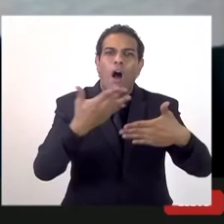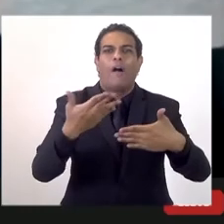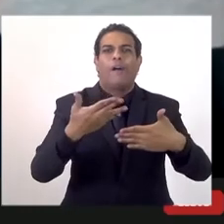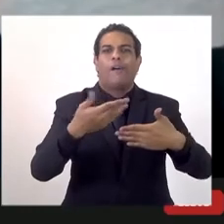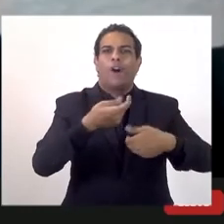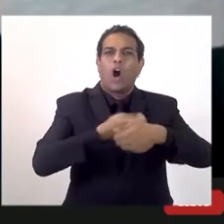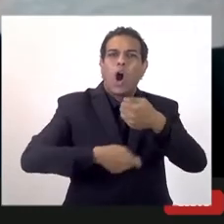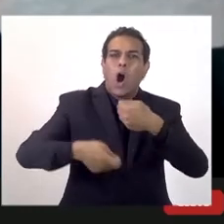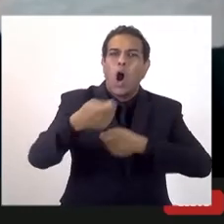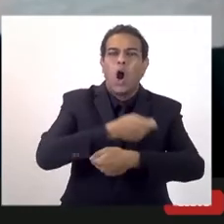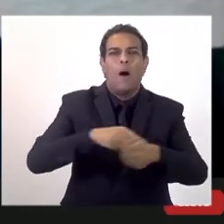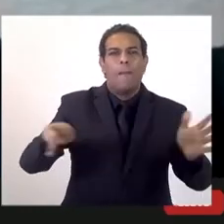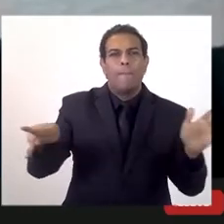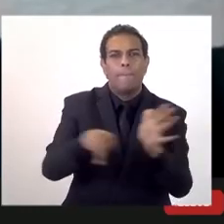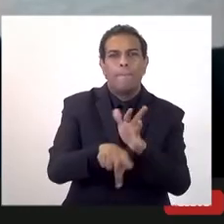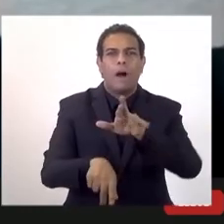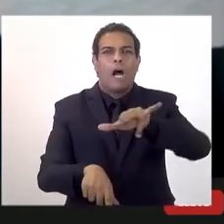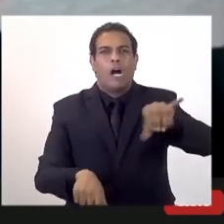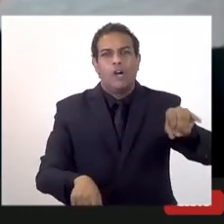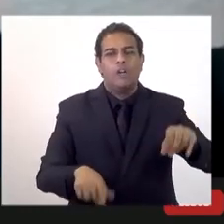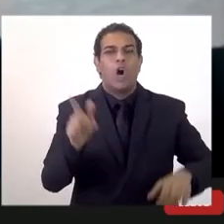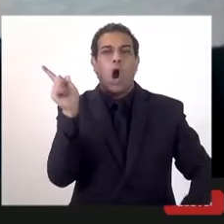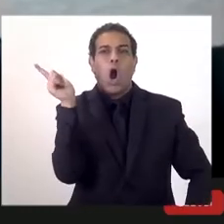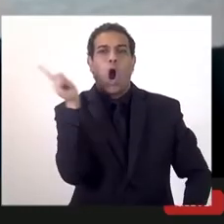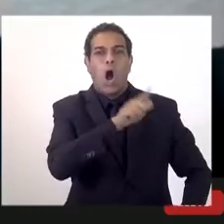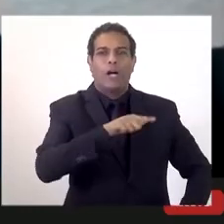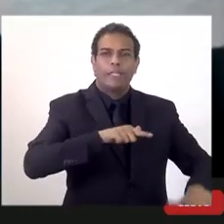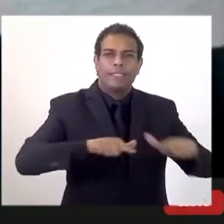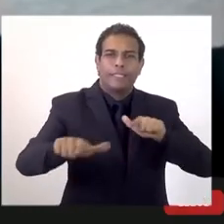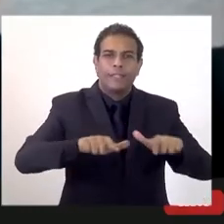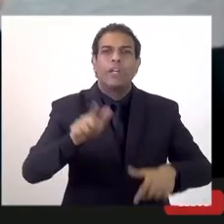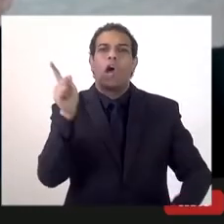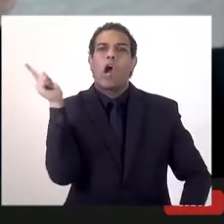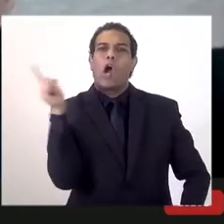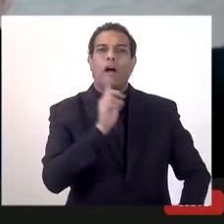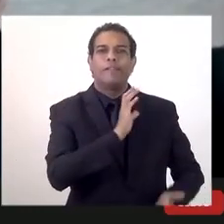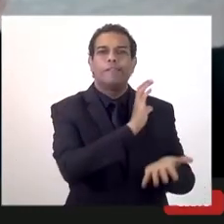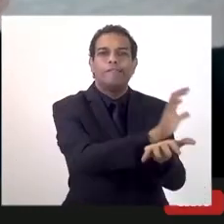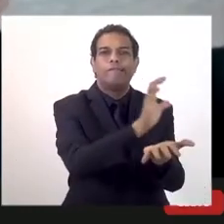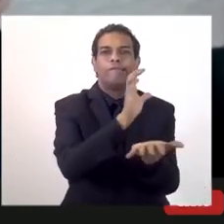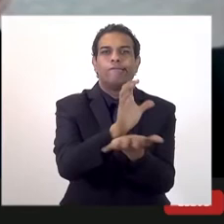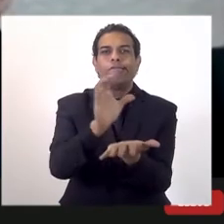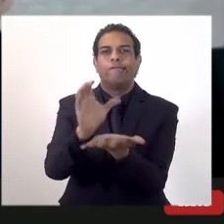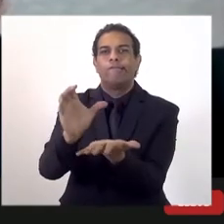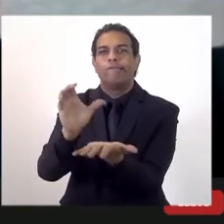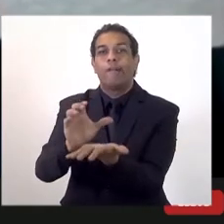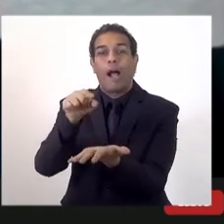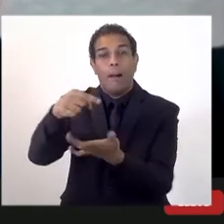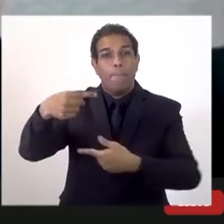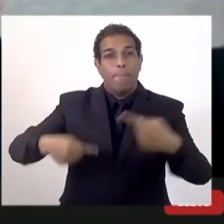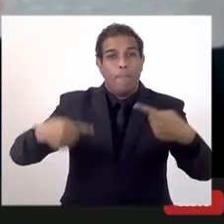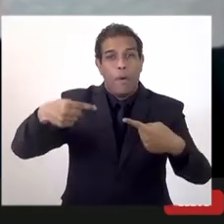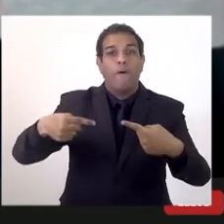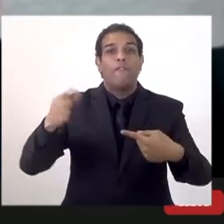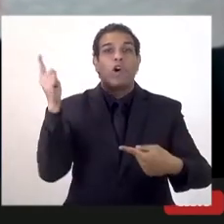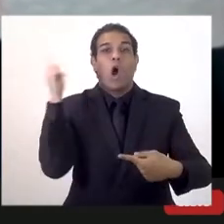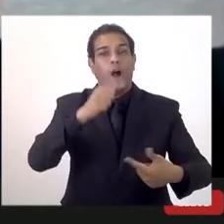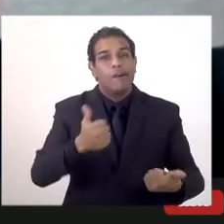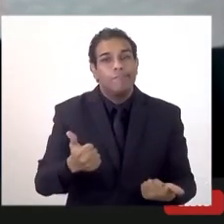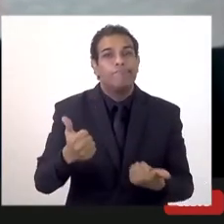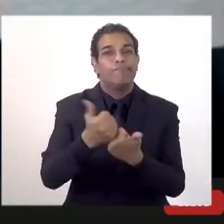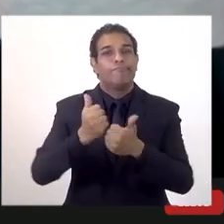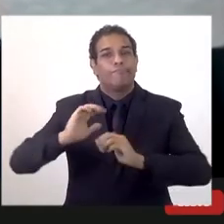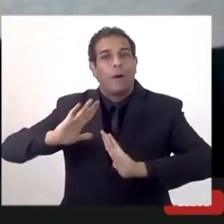econômica do Estado do Rio de gerar emprego, gerar receita pública e essas receitas públicas é que irão financiar os